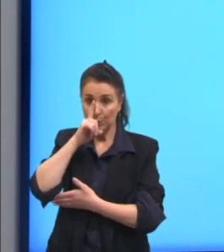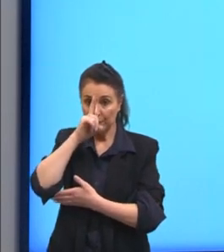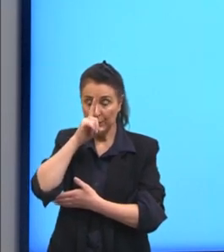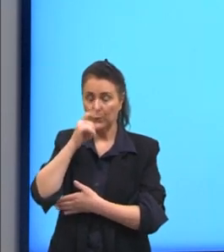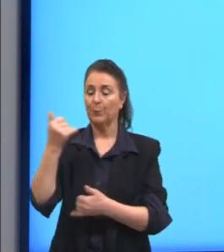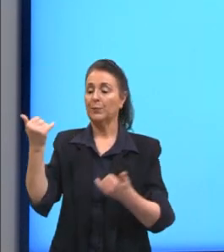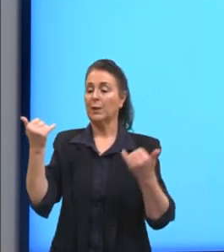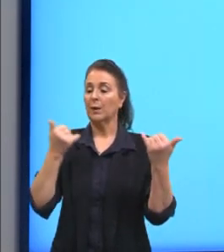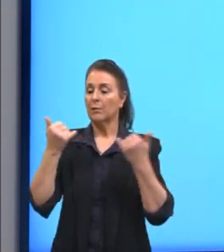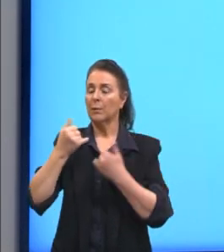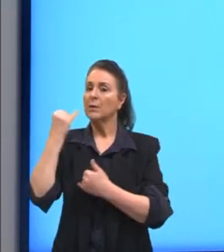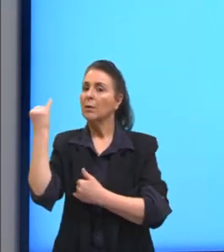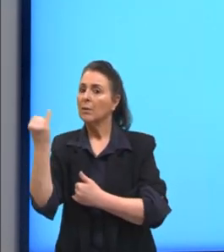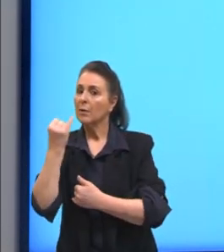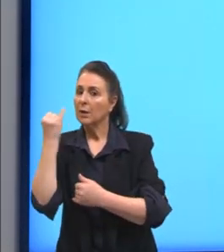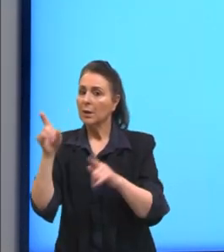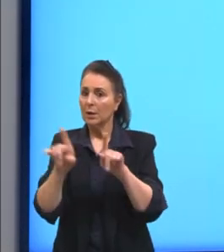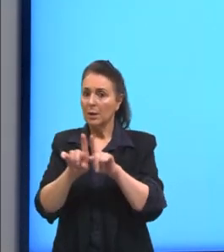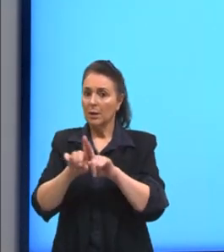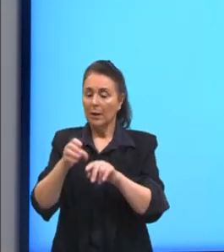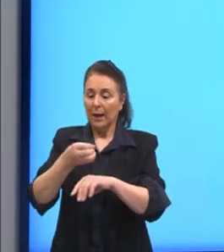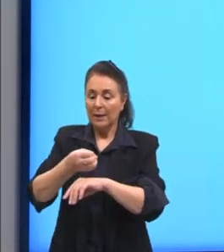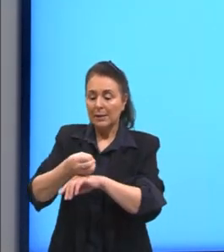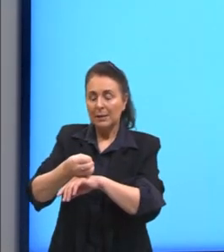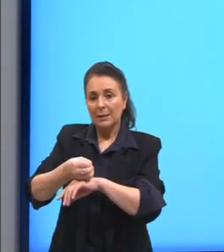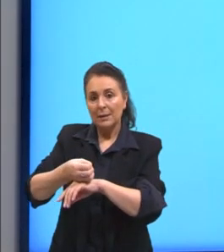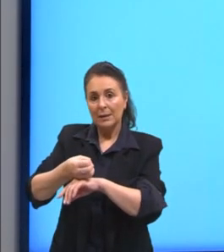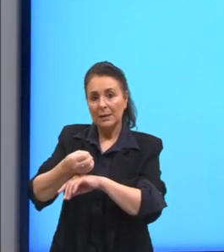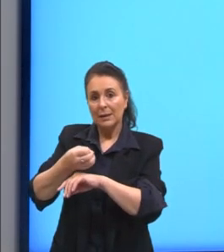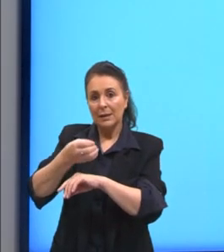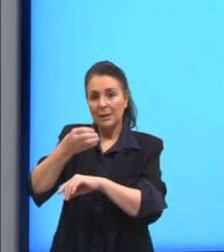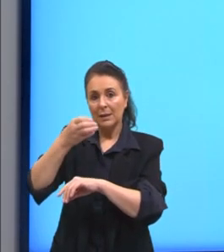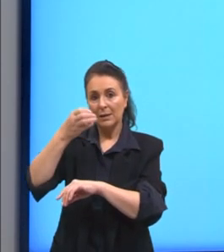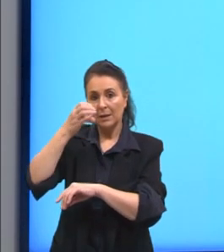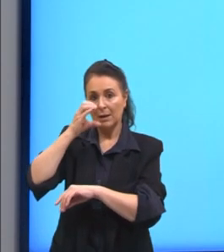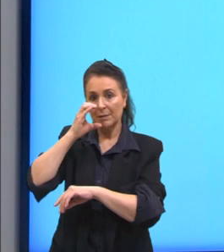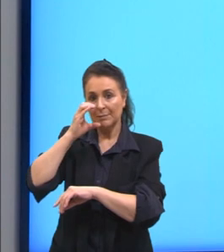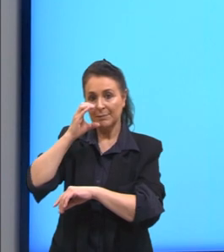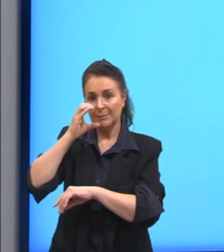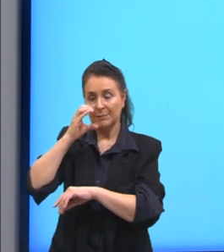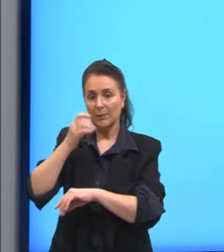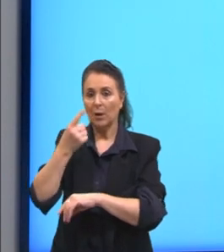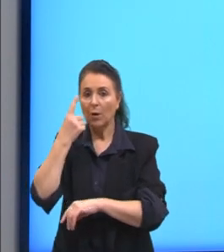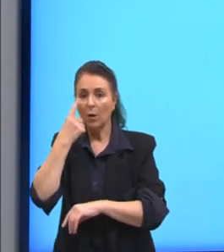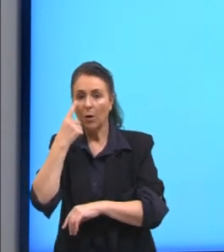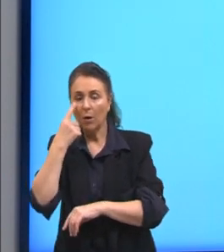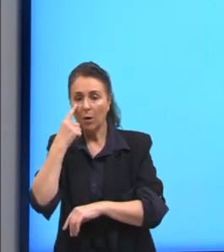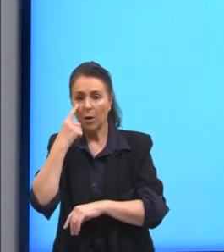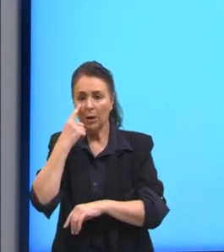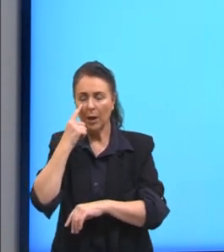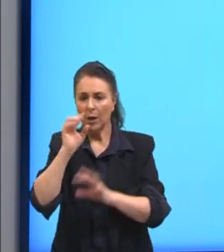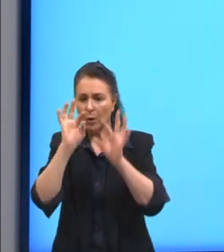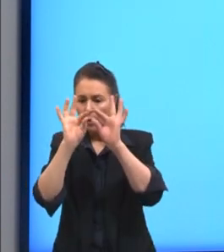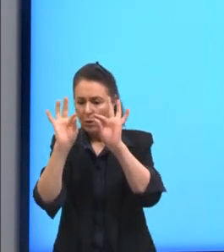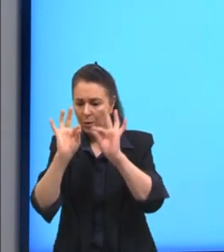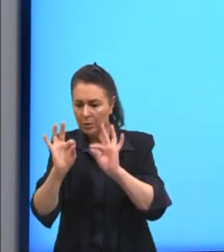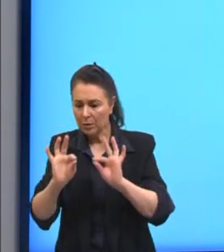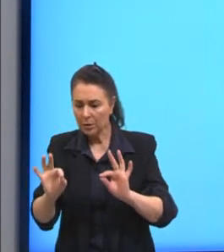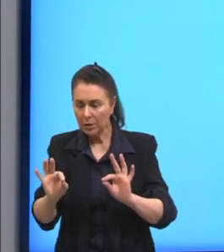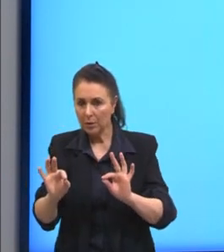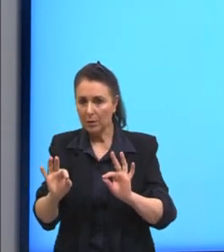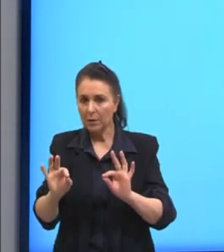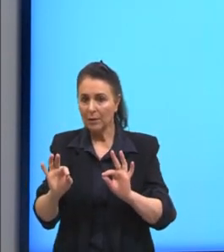informação importante é que nós queremos ali em taças de vinho. Então, aqui no nosso esquema, eu destaquei as informações